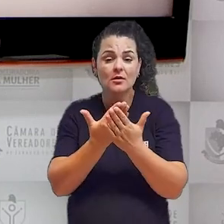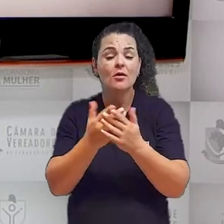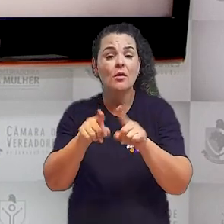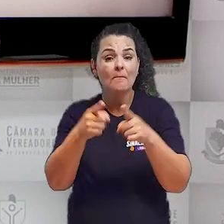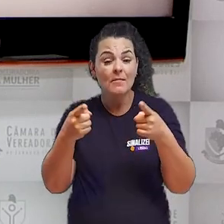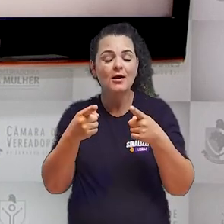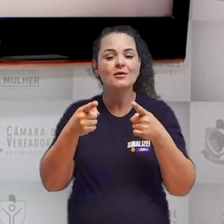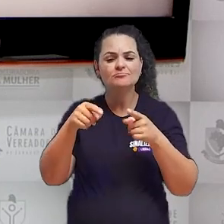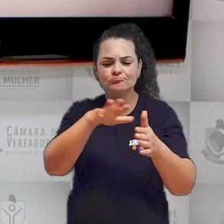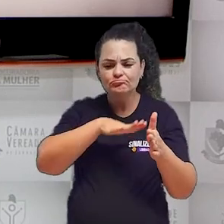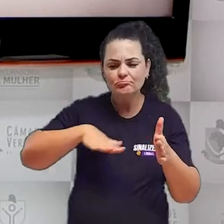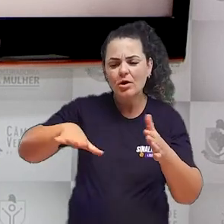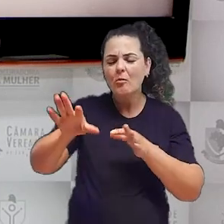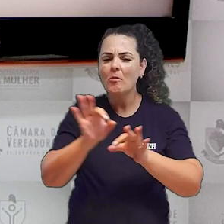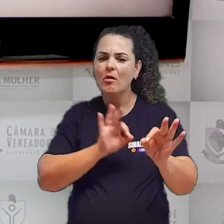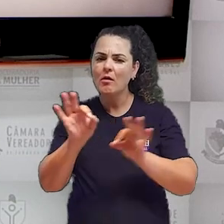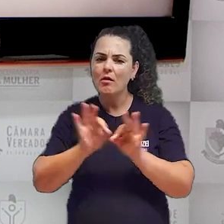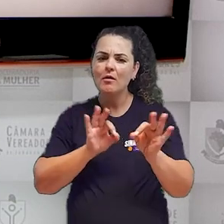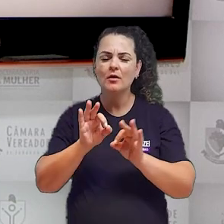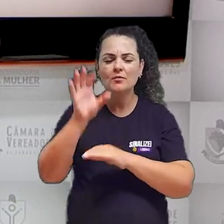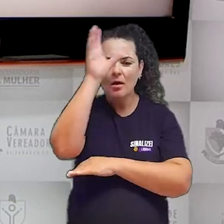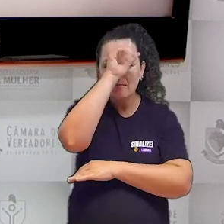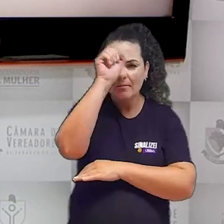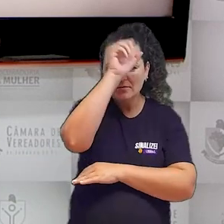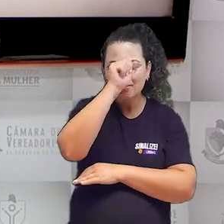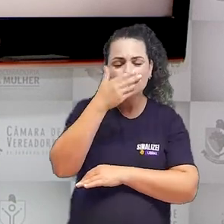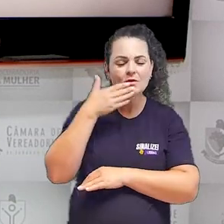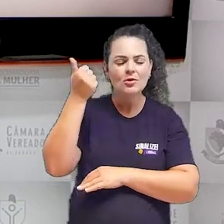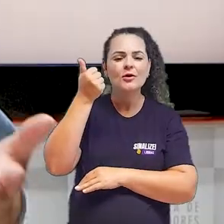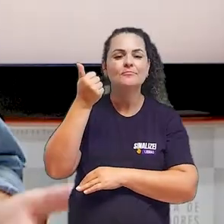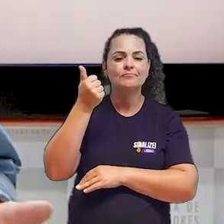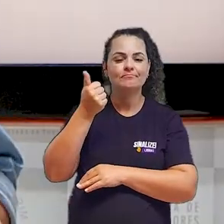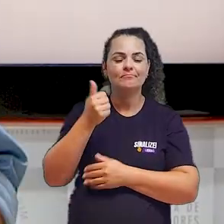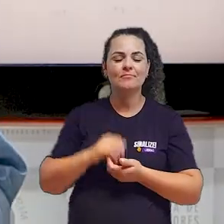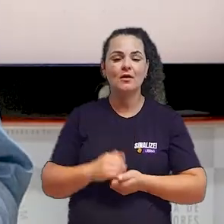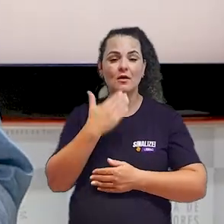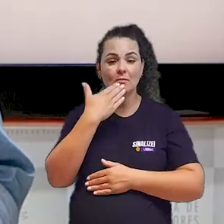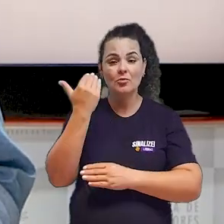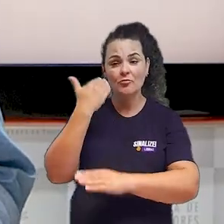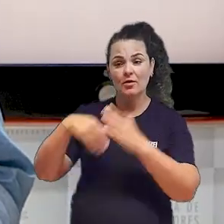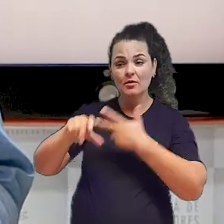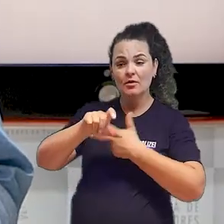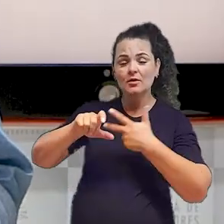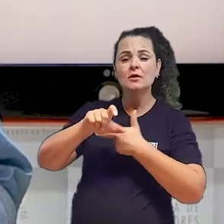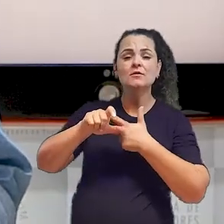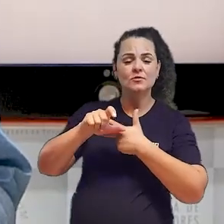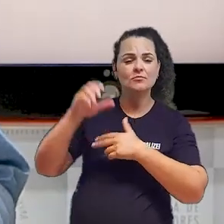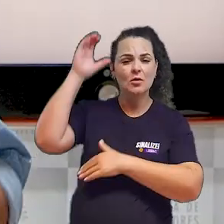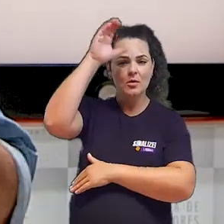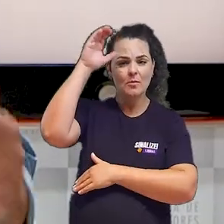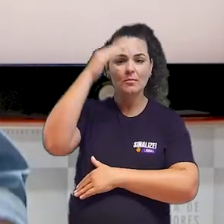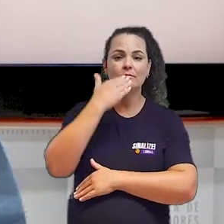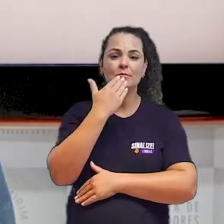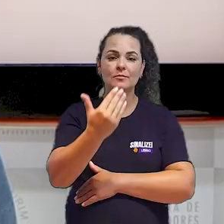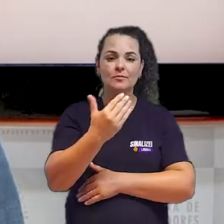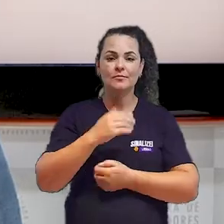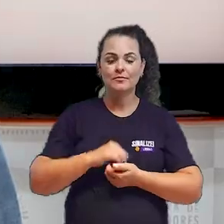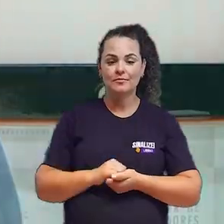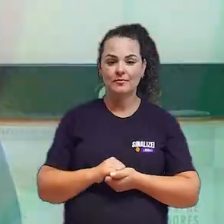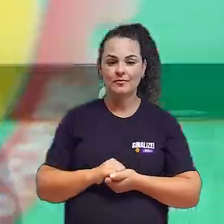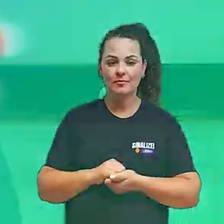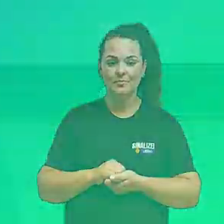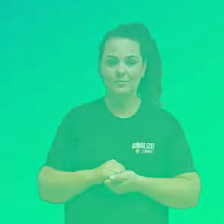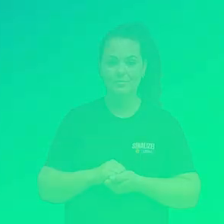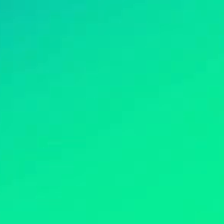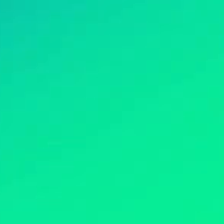promoverá um ambiente mais organizado e propício ao aprendizado. Esta indicação foi enviada ao Executivo para a ciência